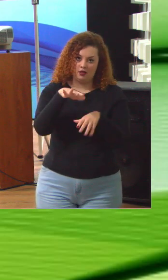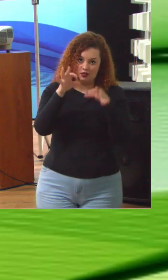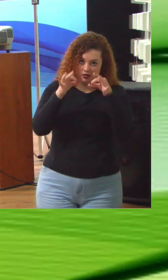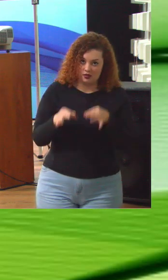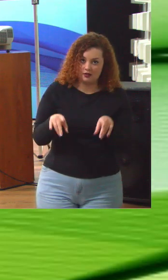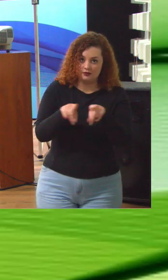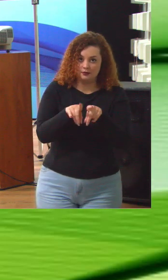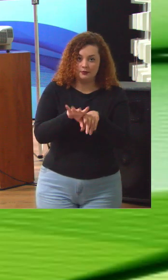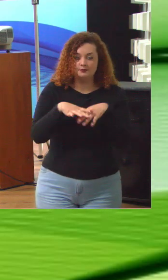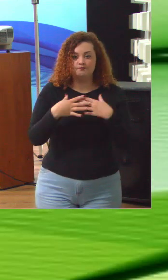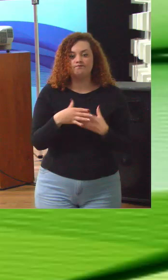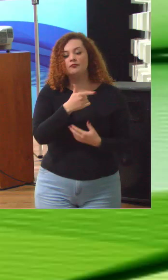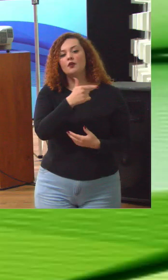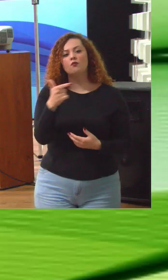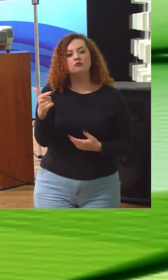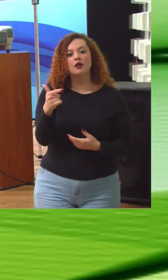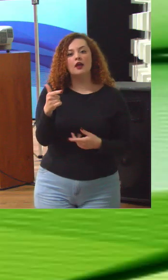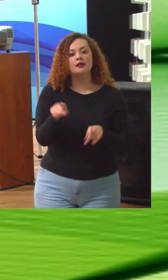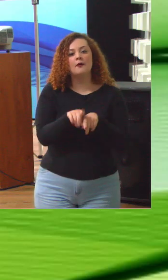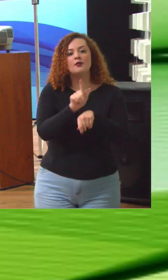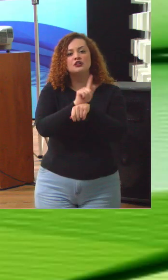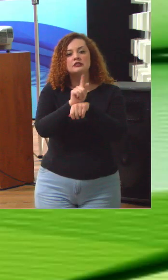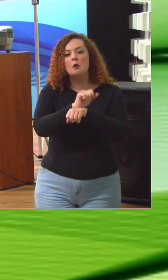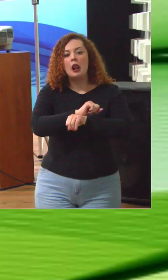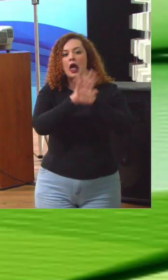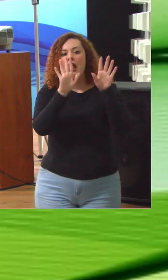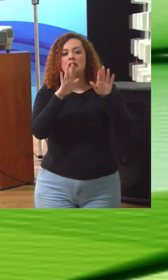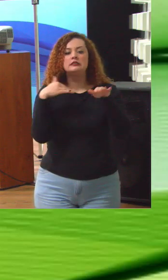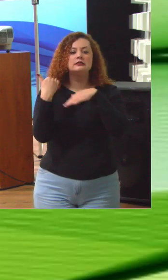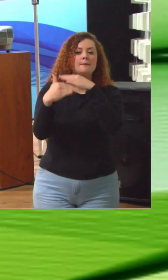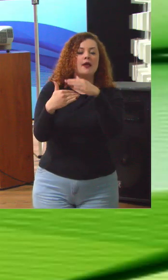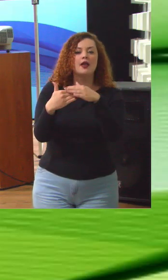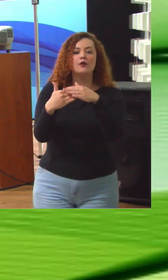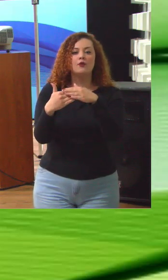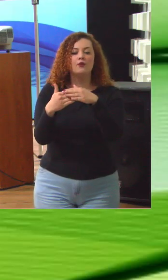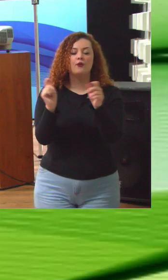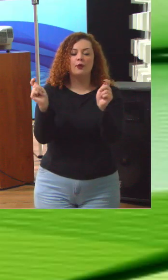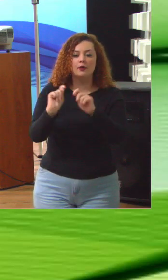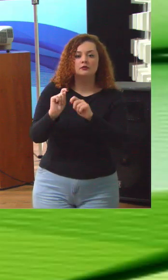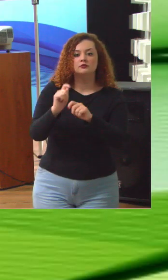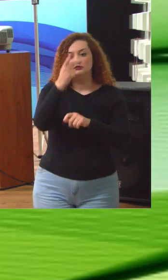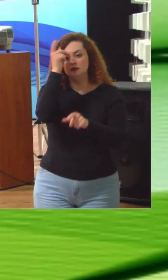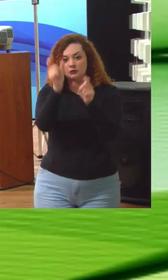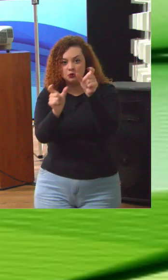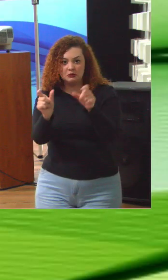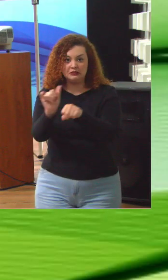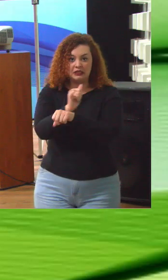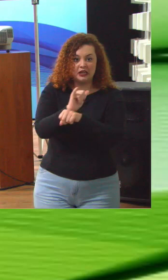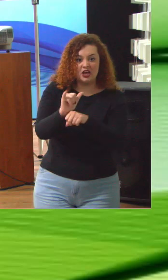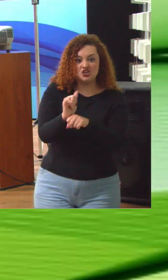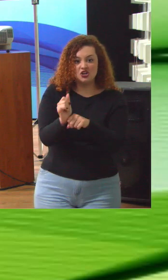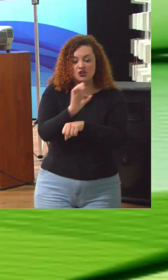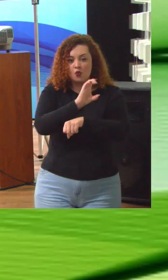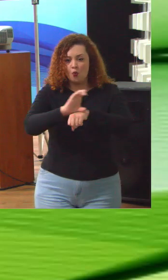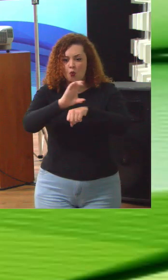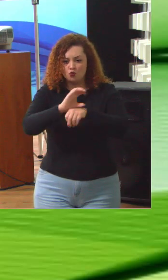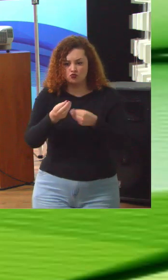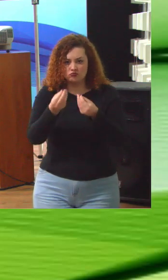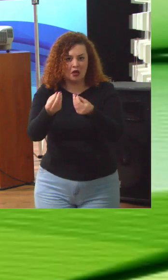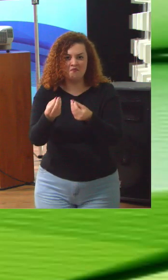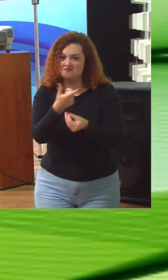não tenho uma gestão clara de desempenho das pessoas não tenho a estratégia para capacitação de pessoas